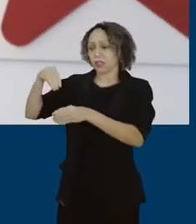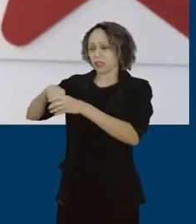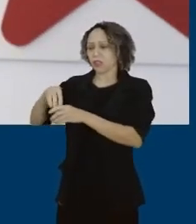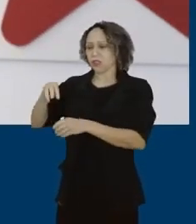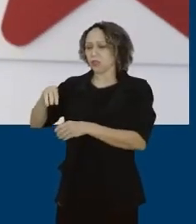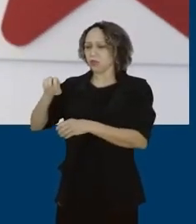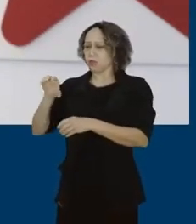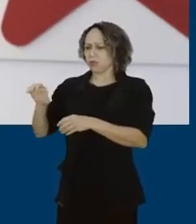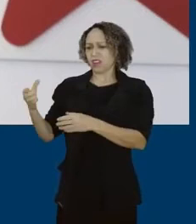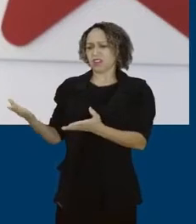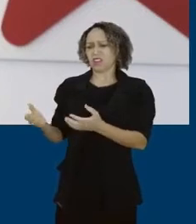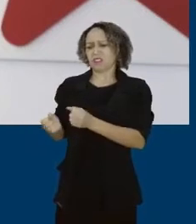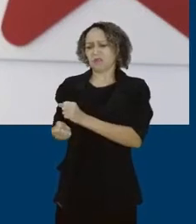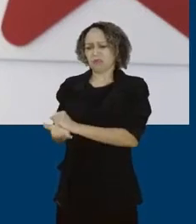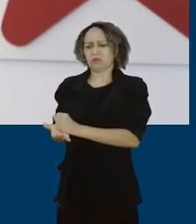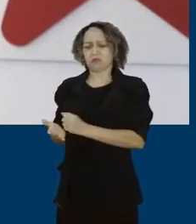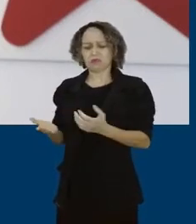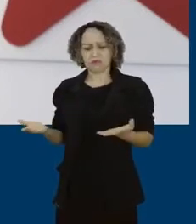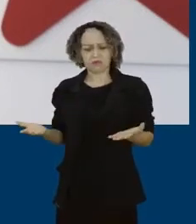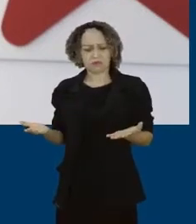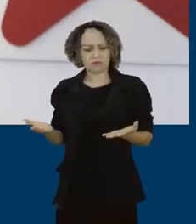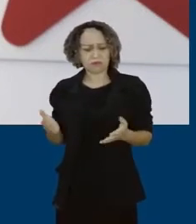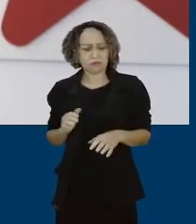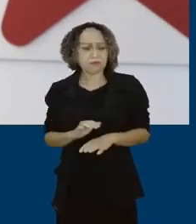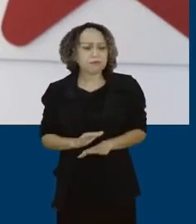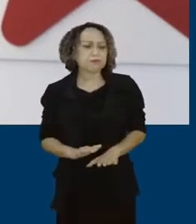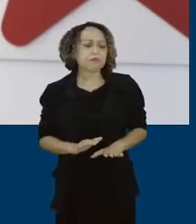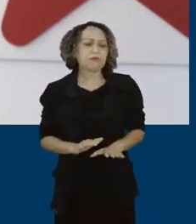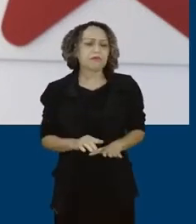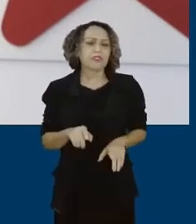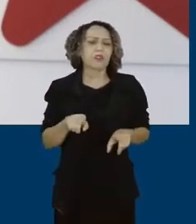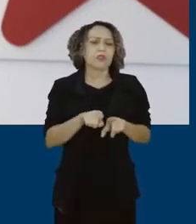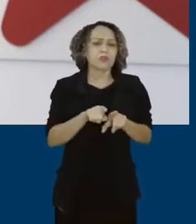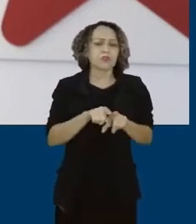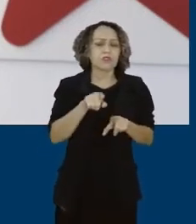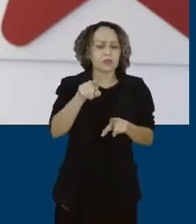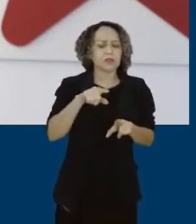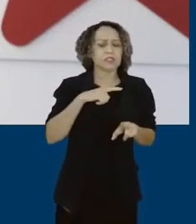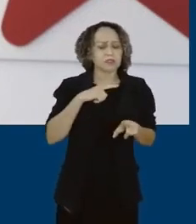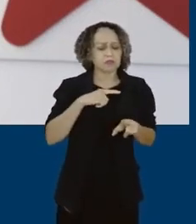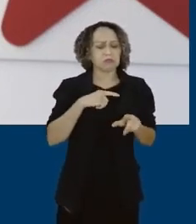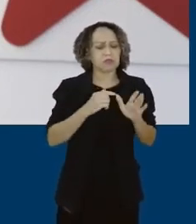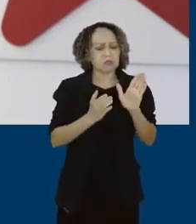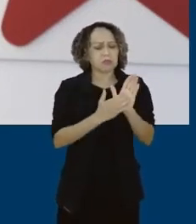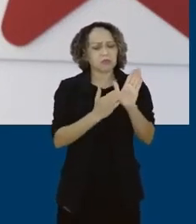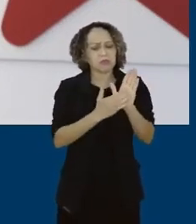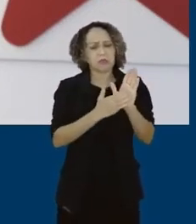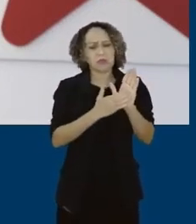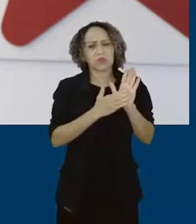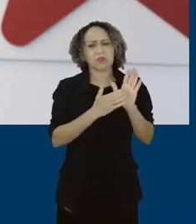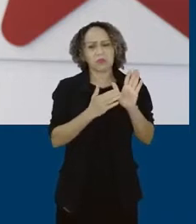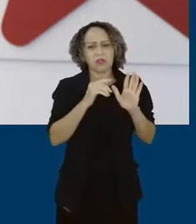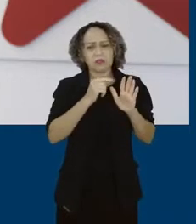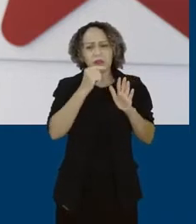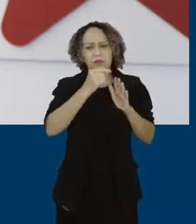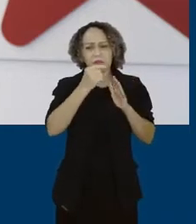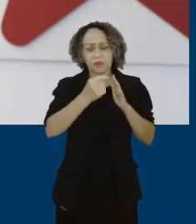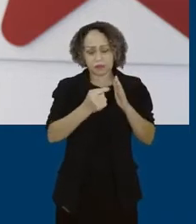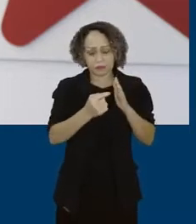que são muito importantes de acontecer, o senhor também tem muitas propostas e no começo da nossa conversa mencionou. a